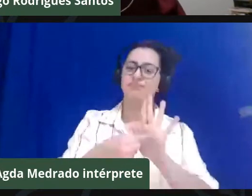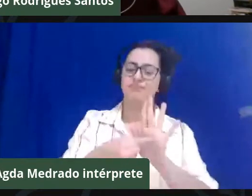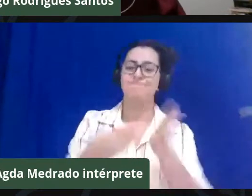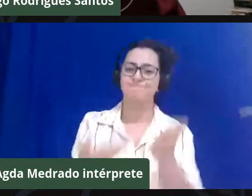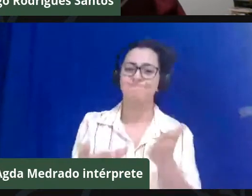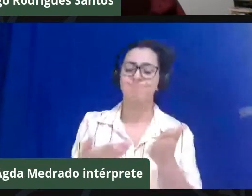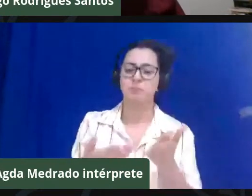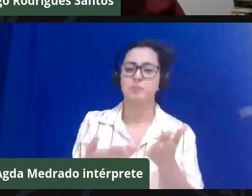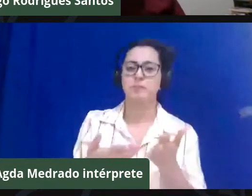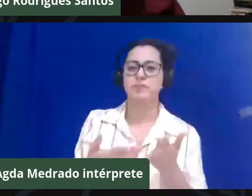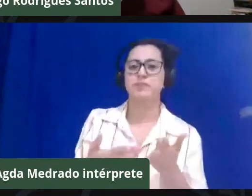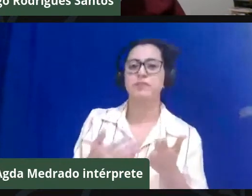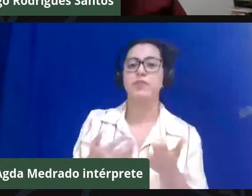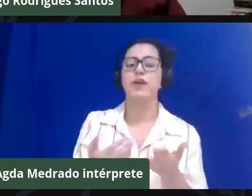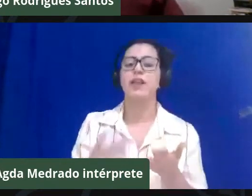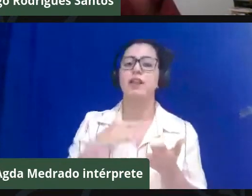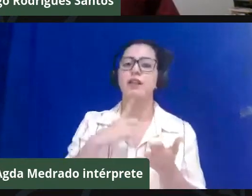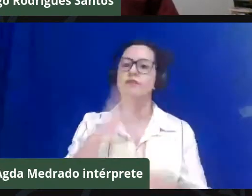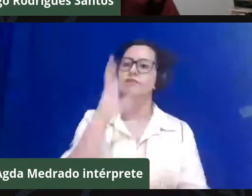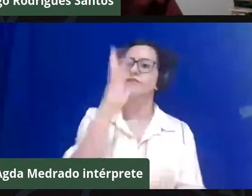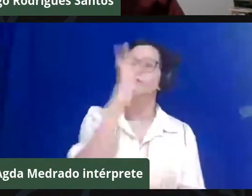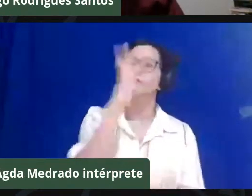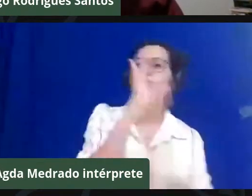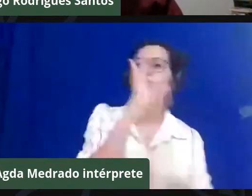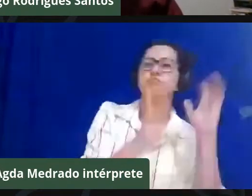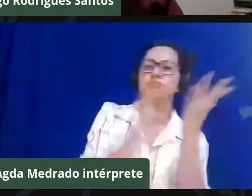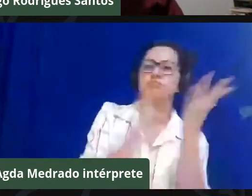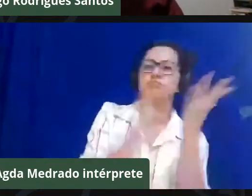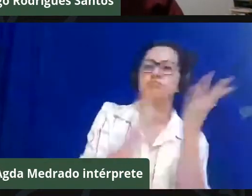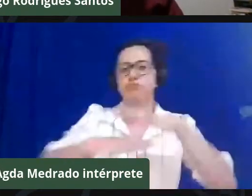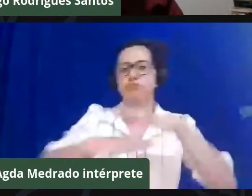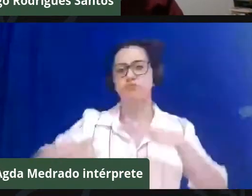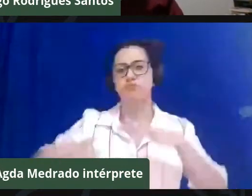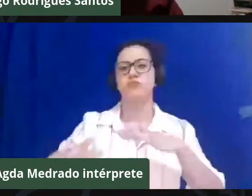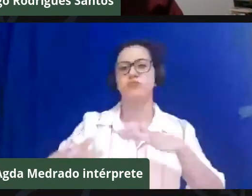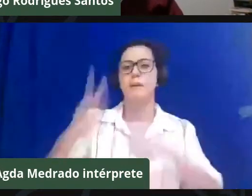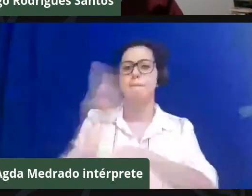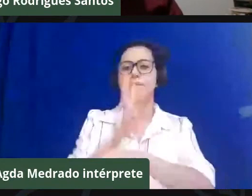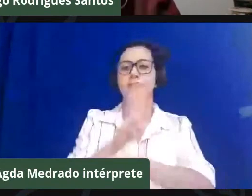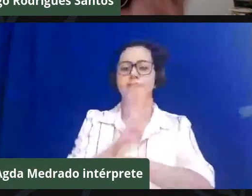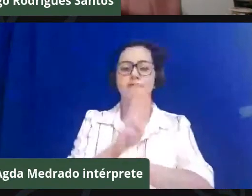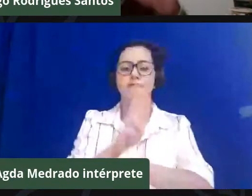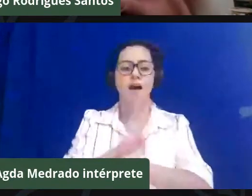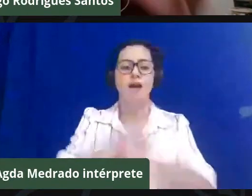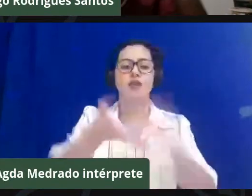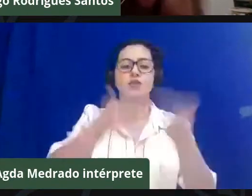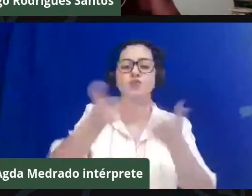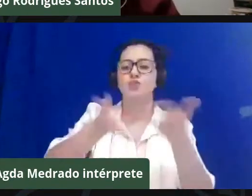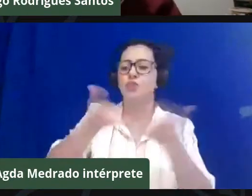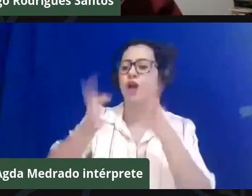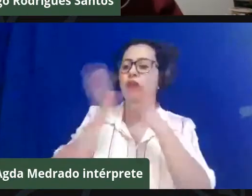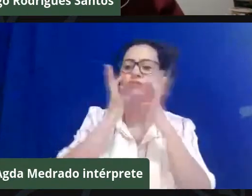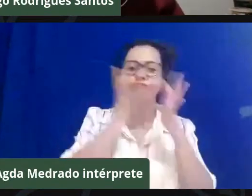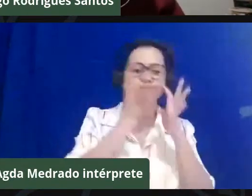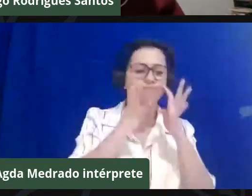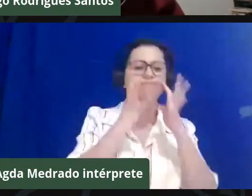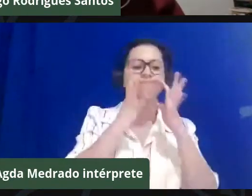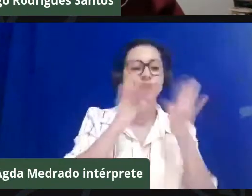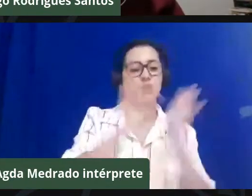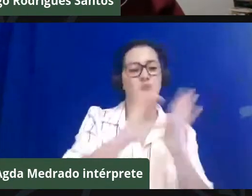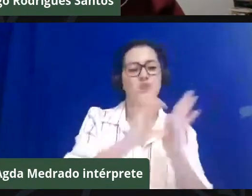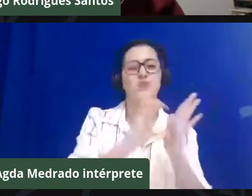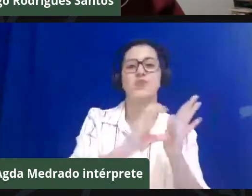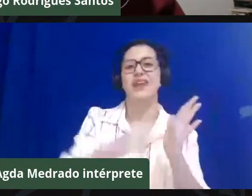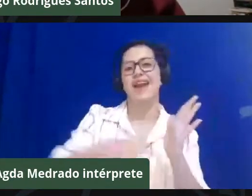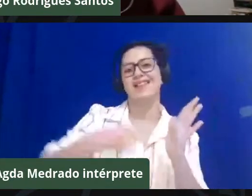a natureza preservada é justamente aonde você tem as comunidades tradicionais existentes. Esse é um ponto fundamental que